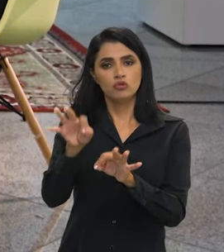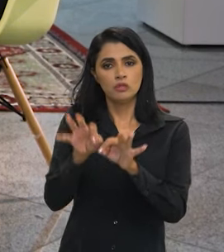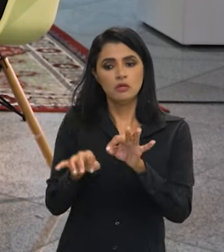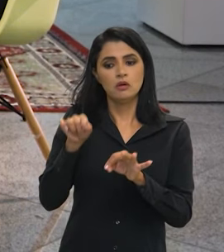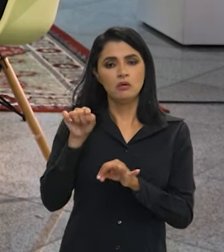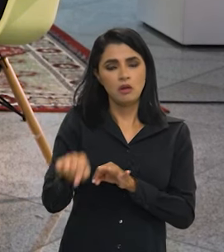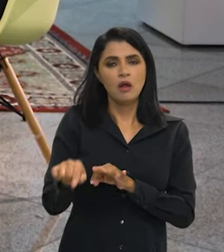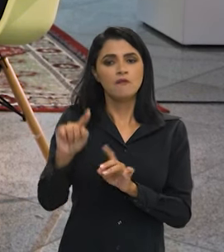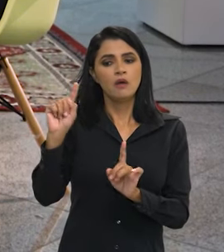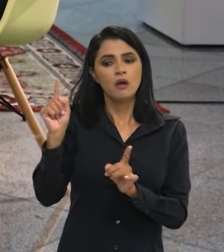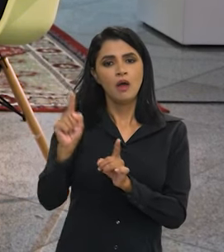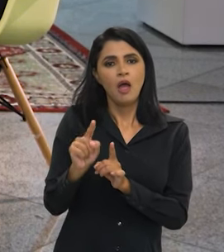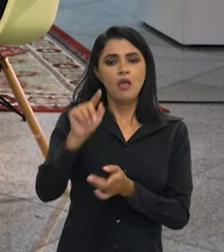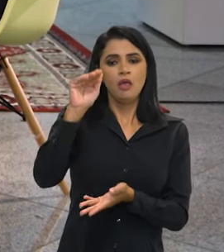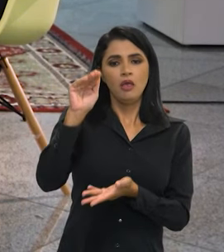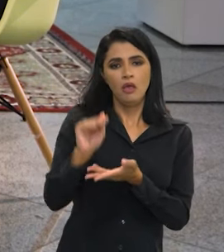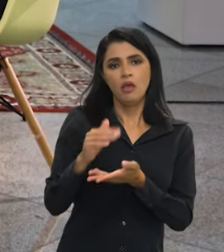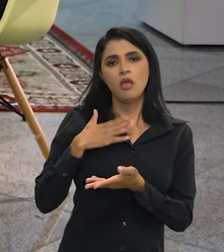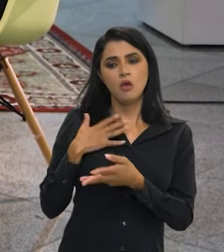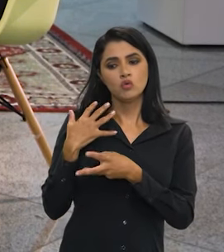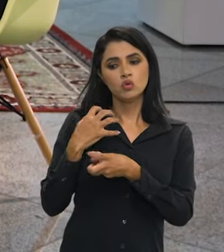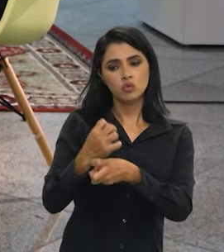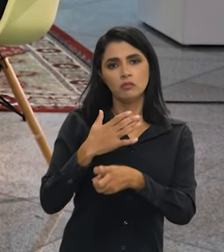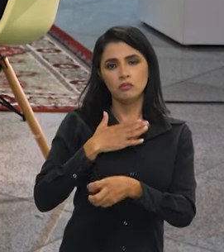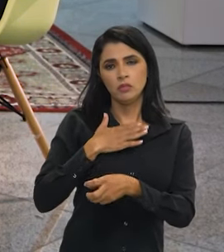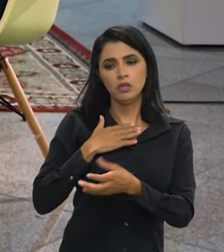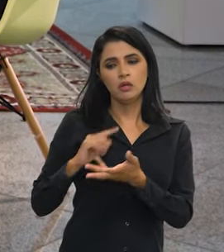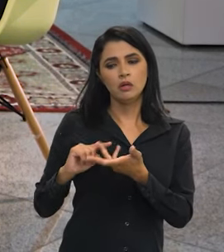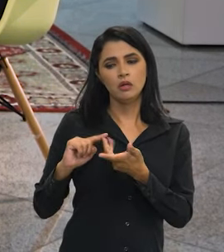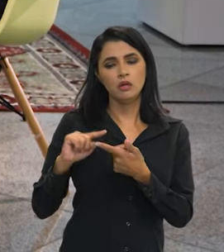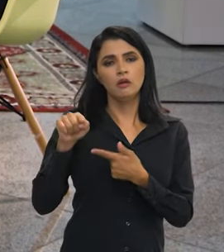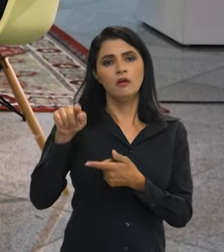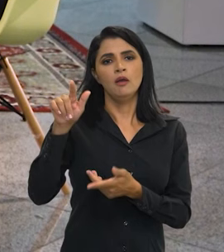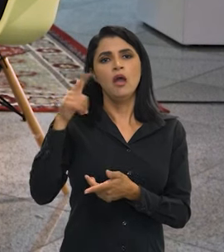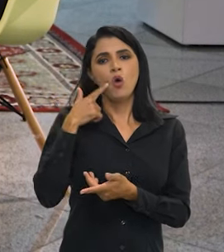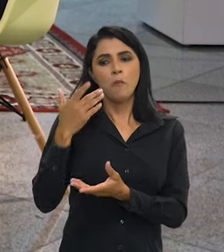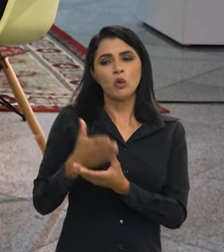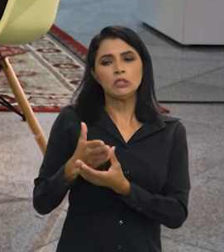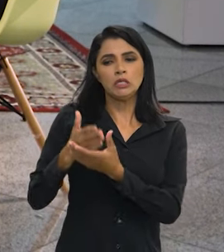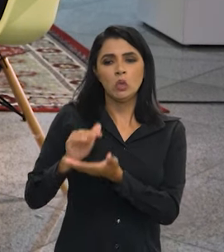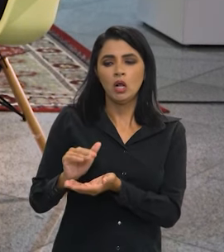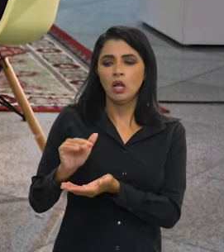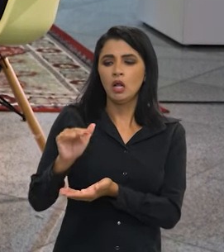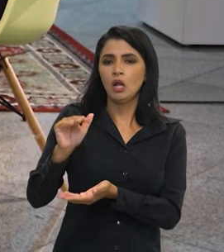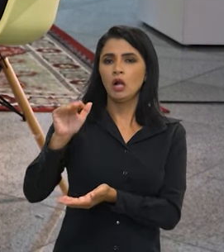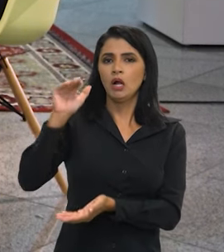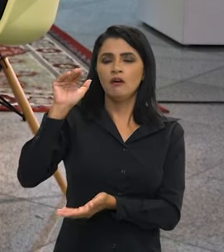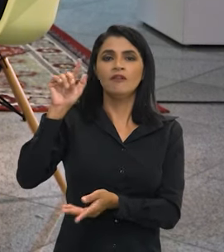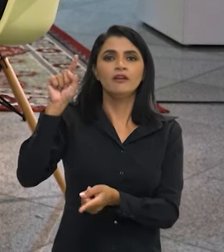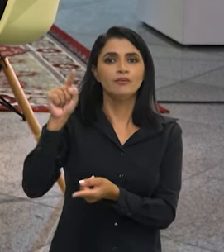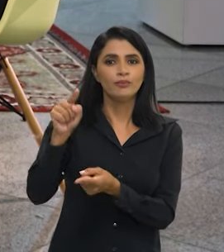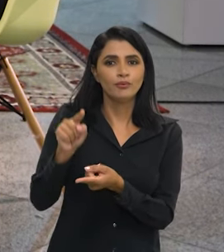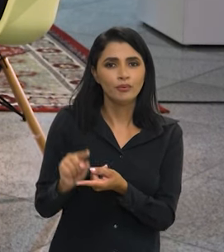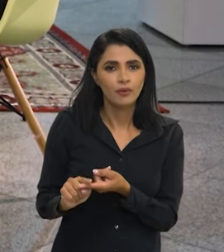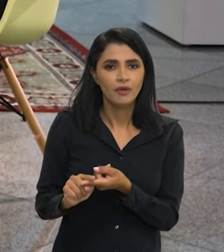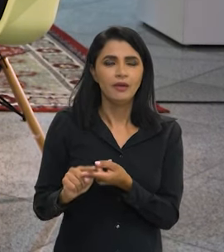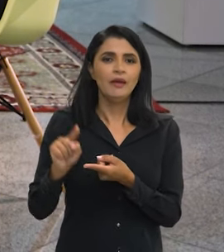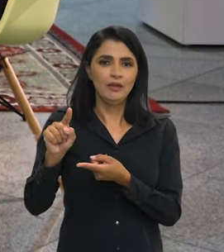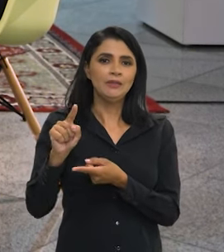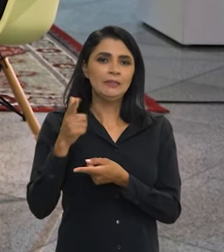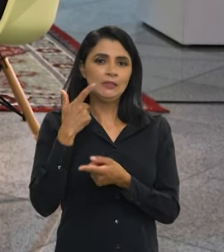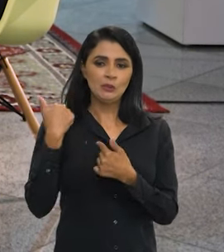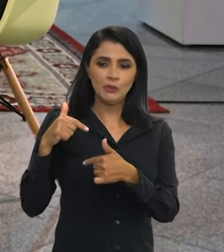vai diminuir muito, esse é um cálculo meu, vai diminuir muito o número de processos de auxílio e incapacidade.